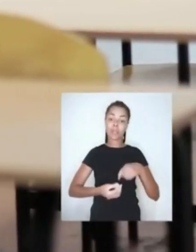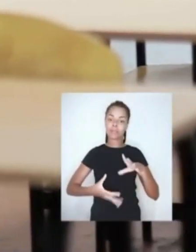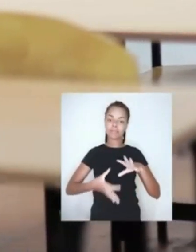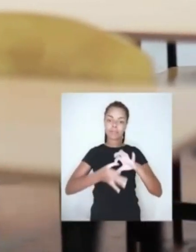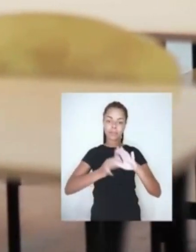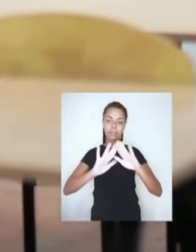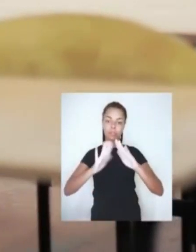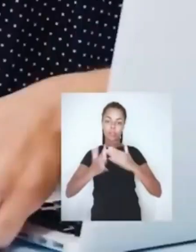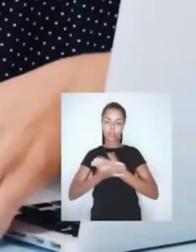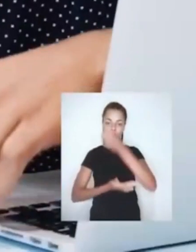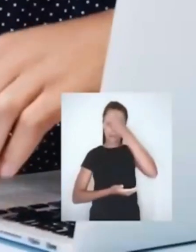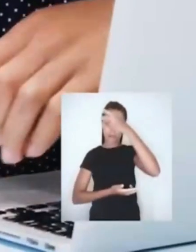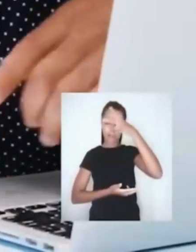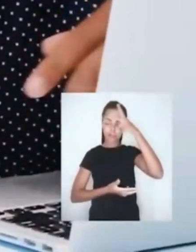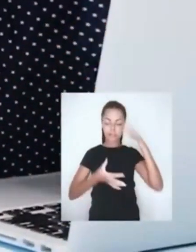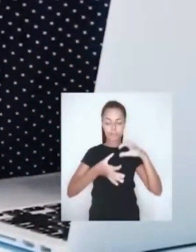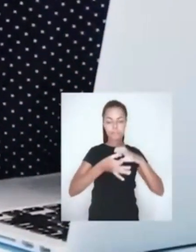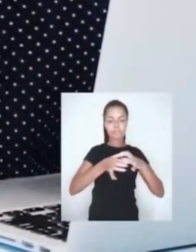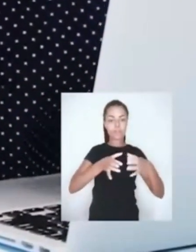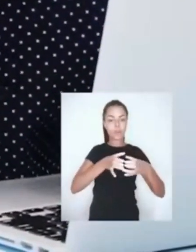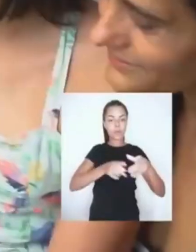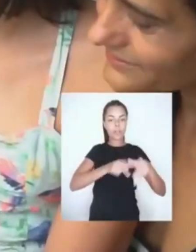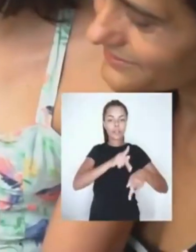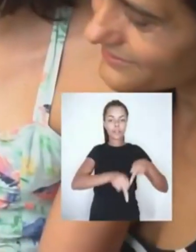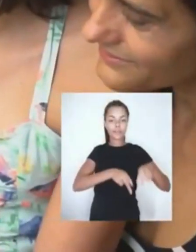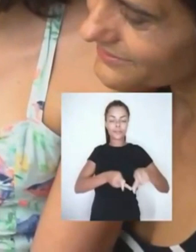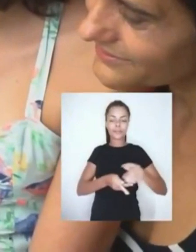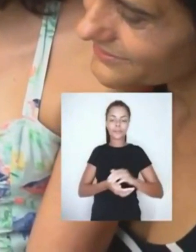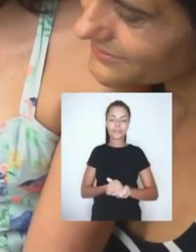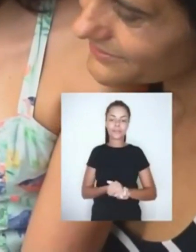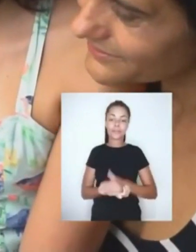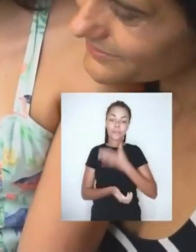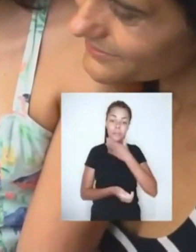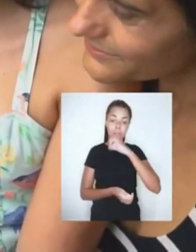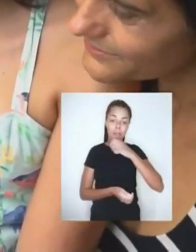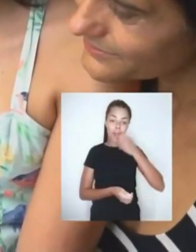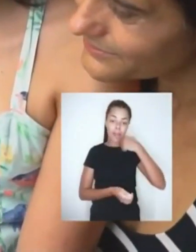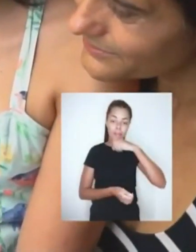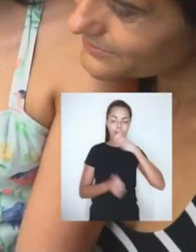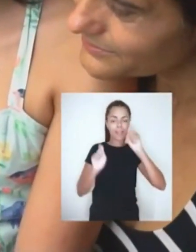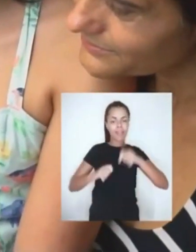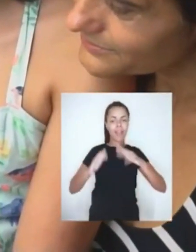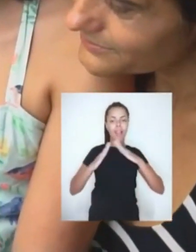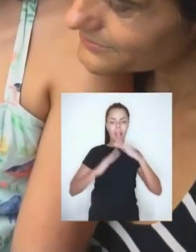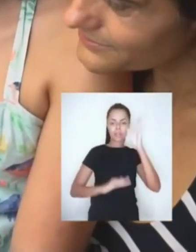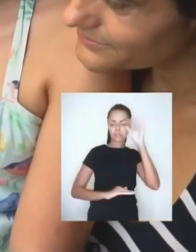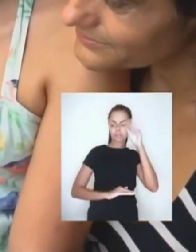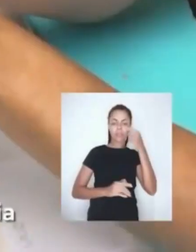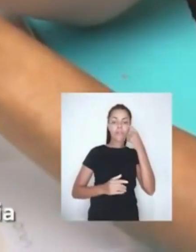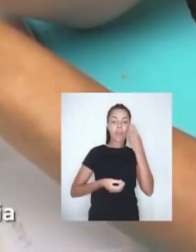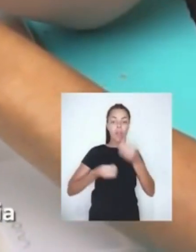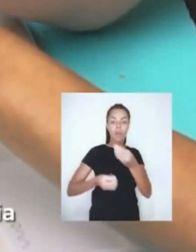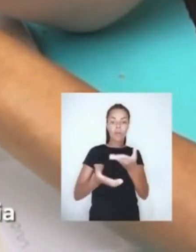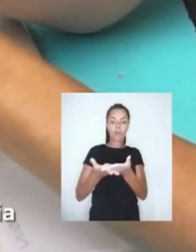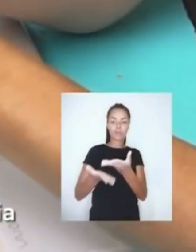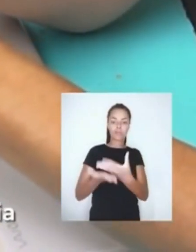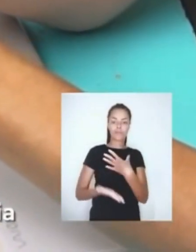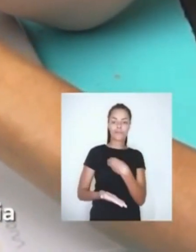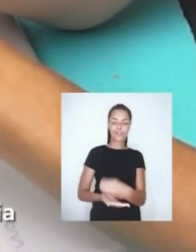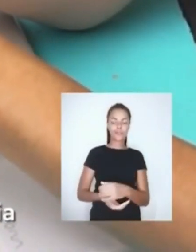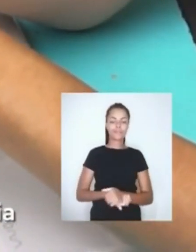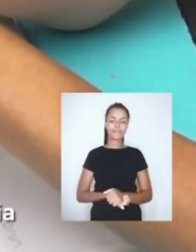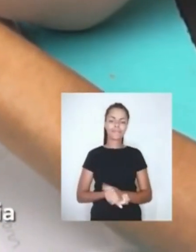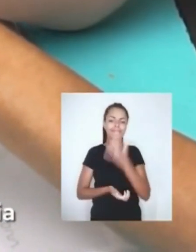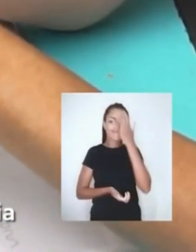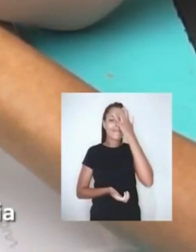entre as escolas municipais e a comunidade. Os pais poderão acompanhar de casa o rendimento dos filhos. Assim, fica muito